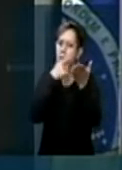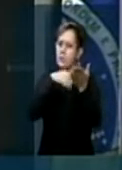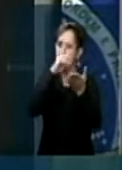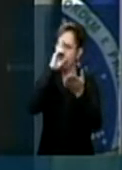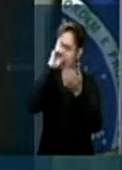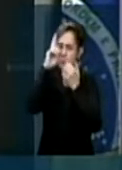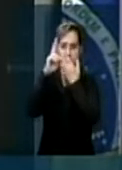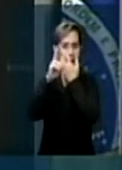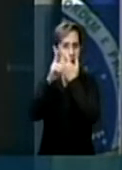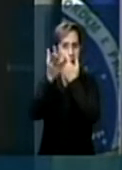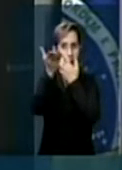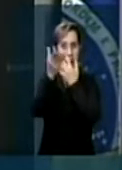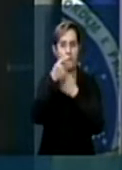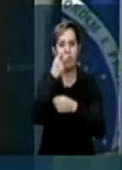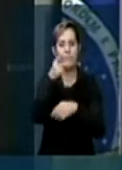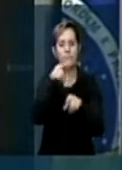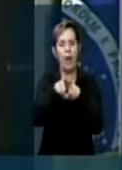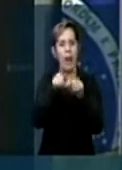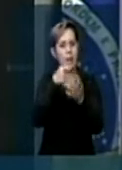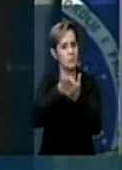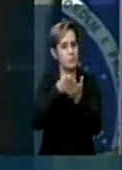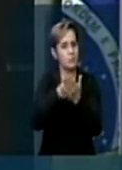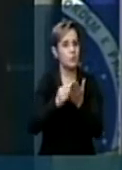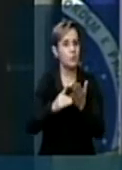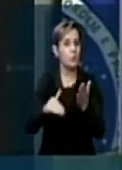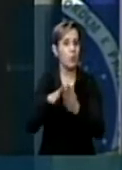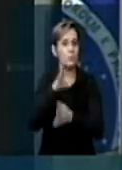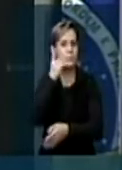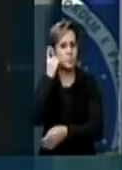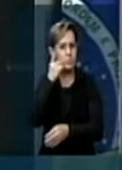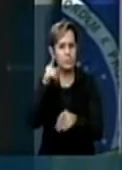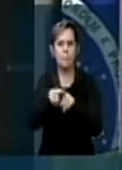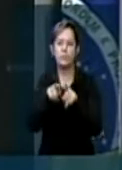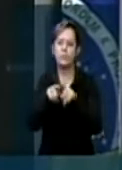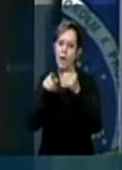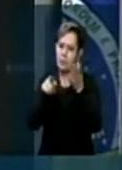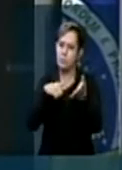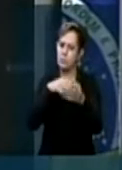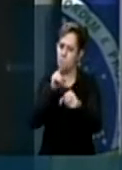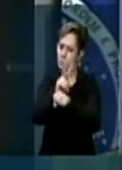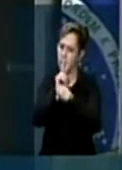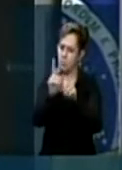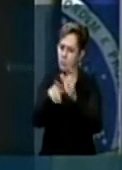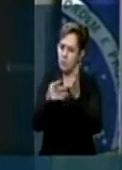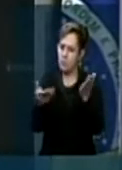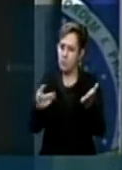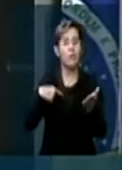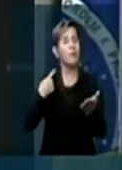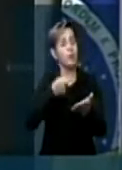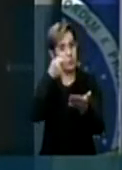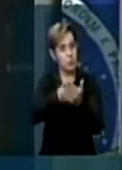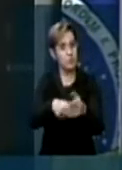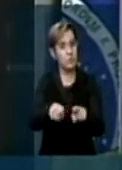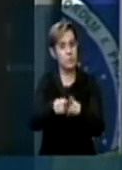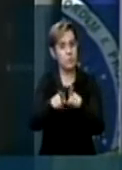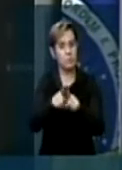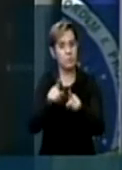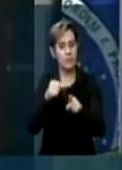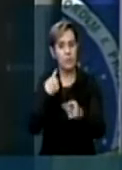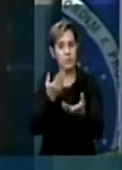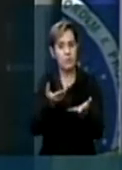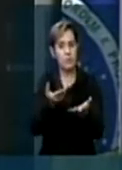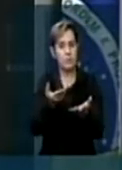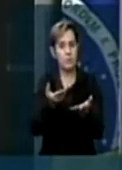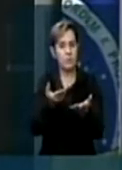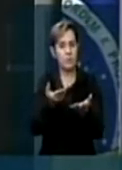como todos os deputados aqui são defensores dessa tese, nós exigimos dos nossos funcionários,